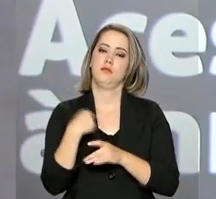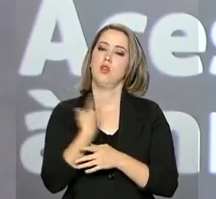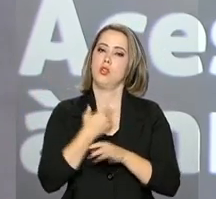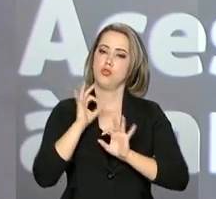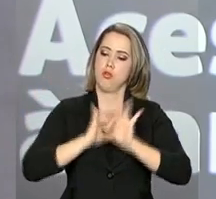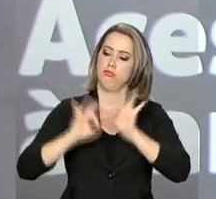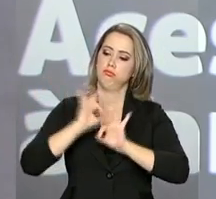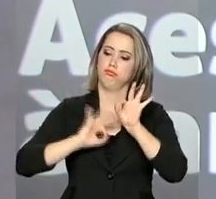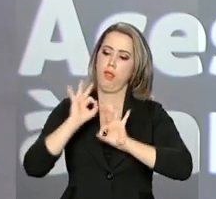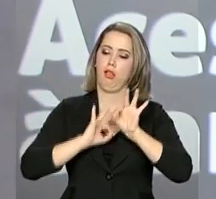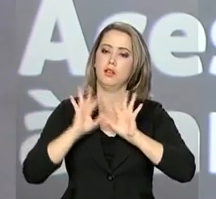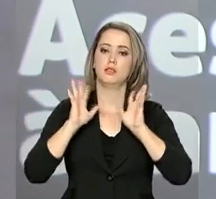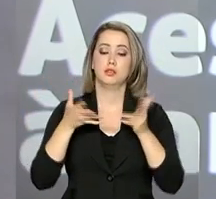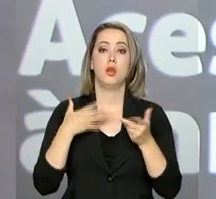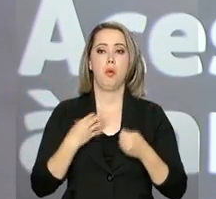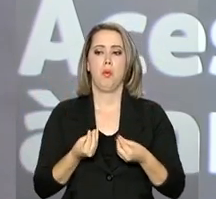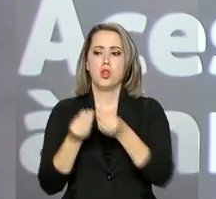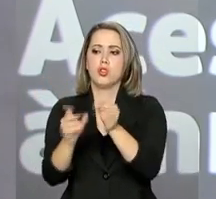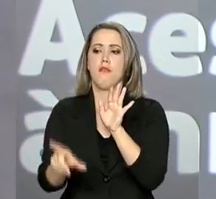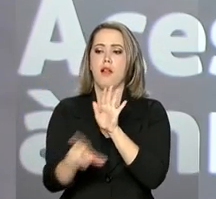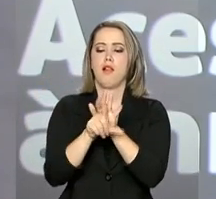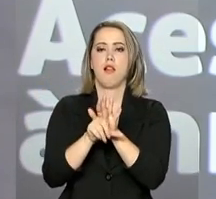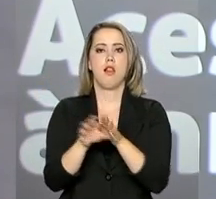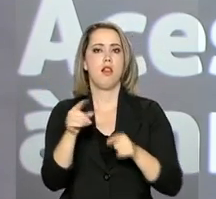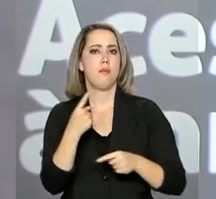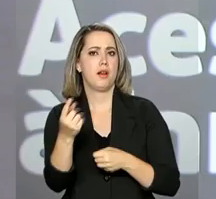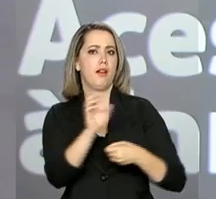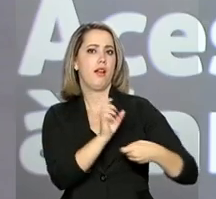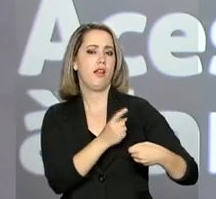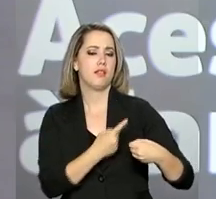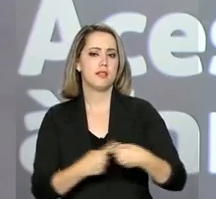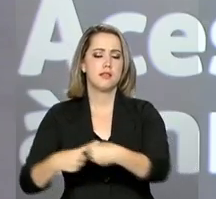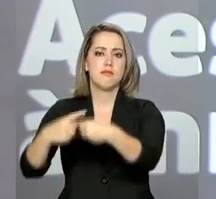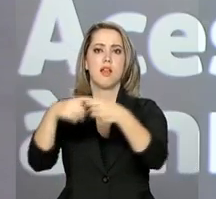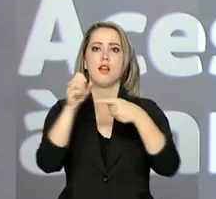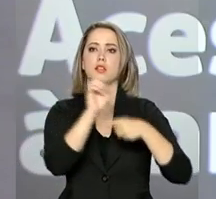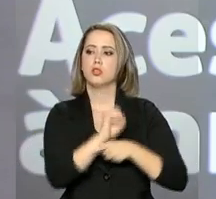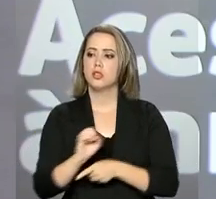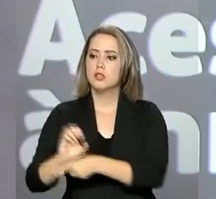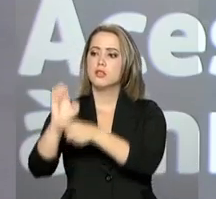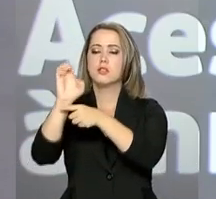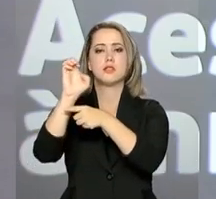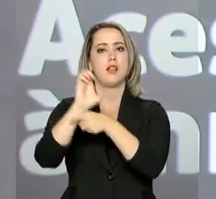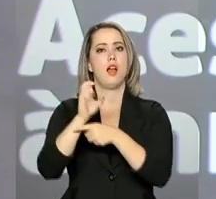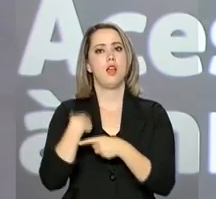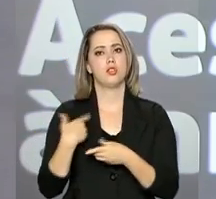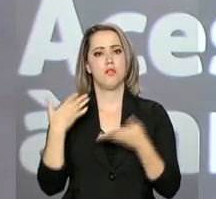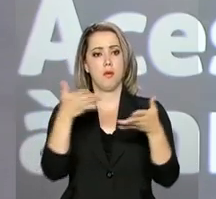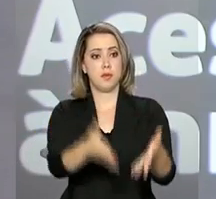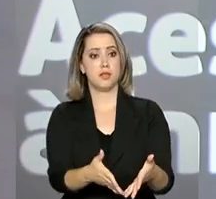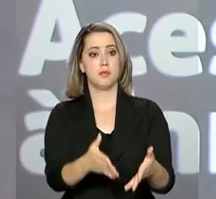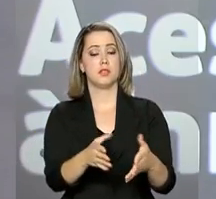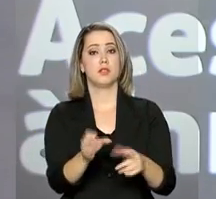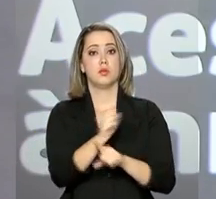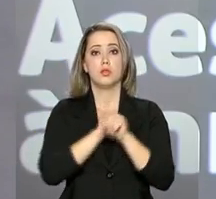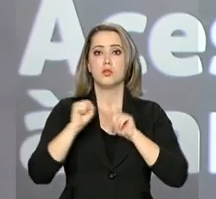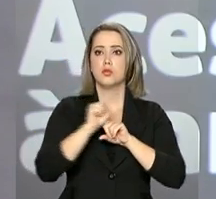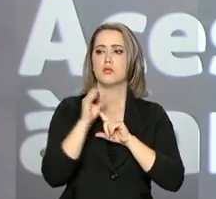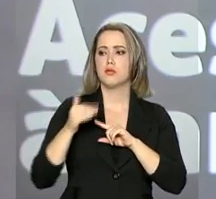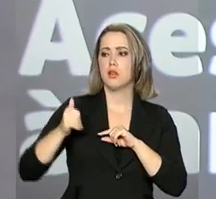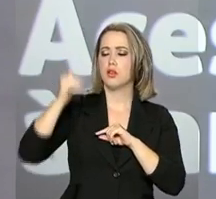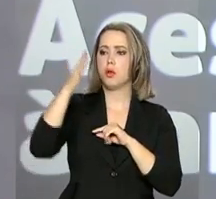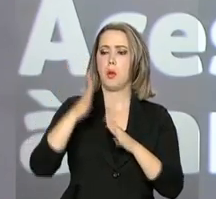conseguir levar essa lei para os estados e para os municípios, nós vamos ter cada vez mais uma participação social maior, uma melhoria